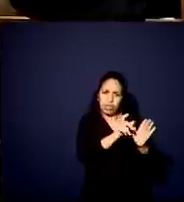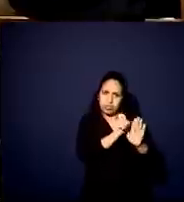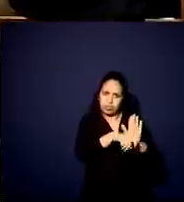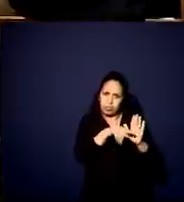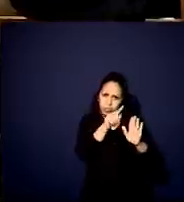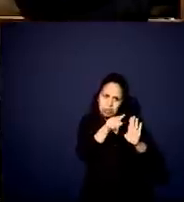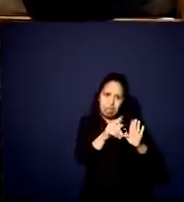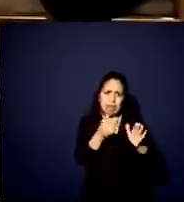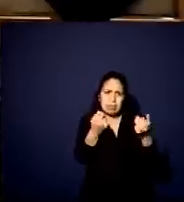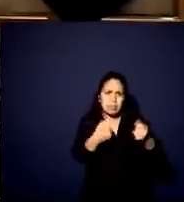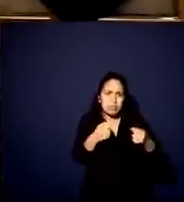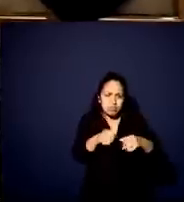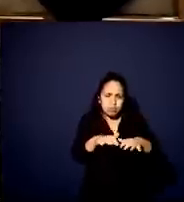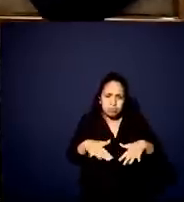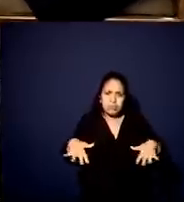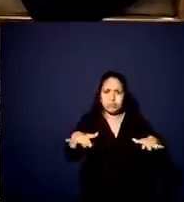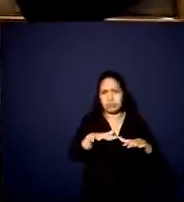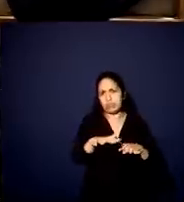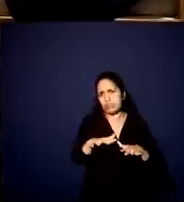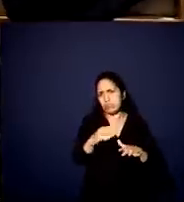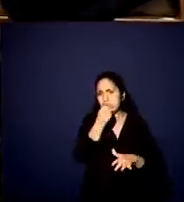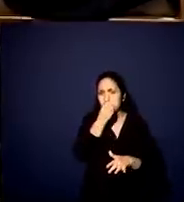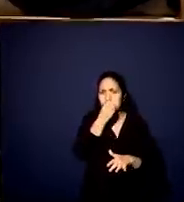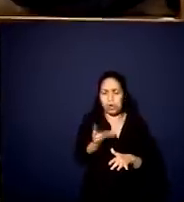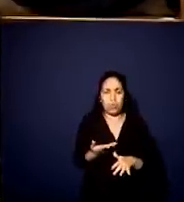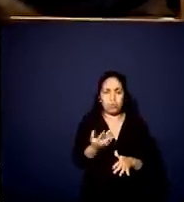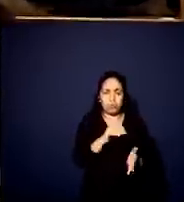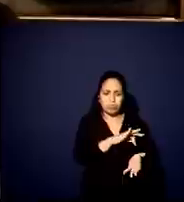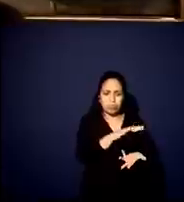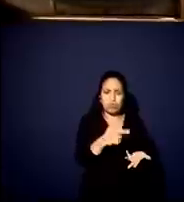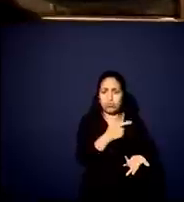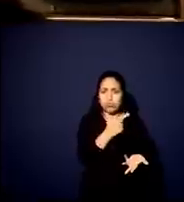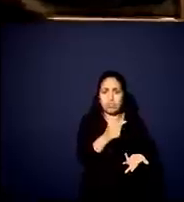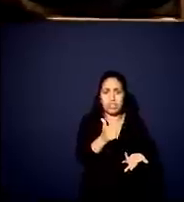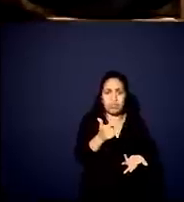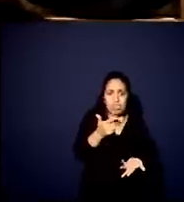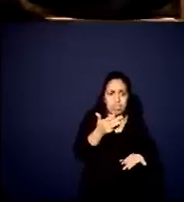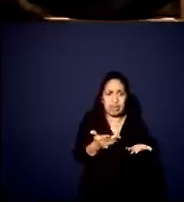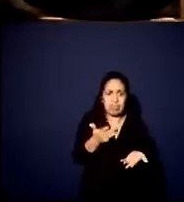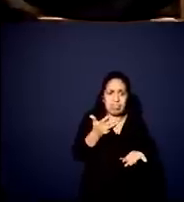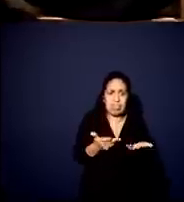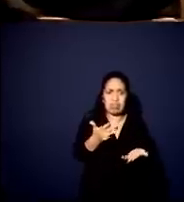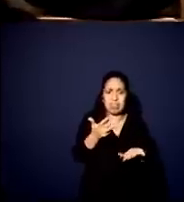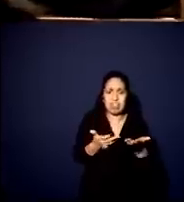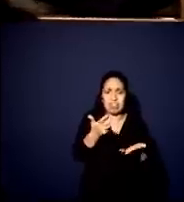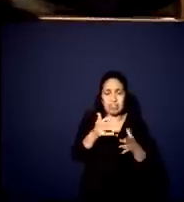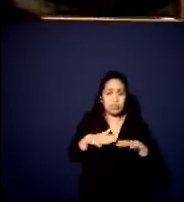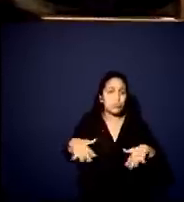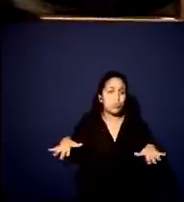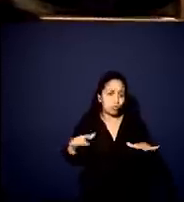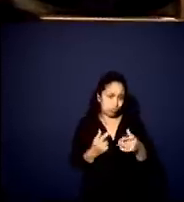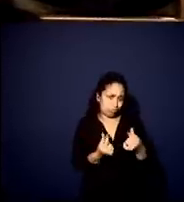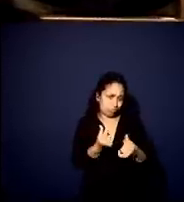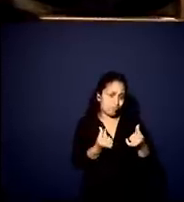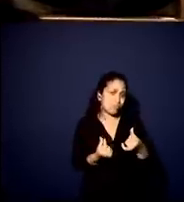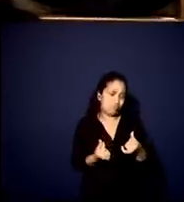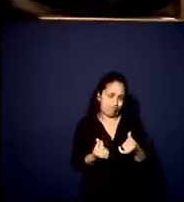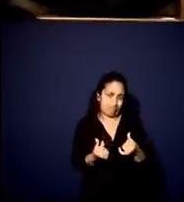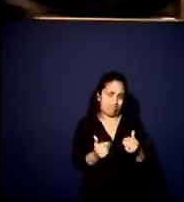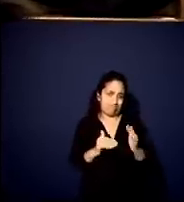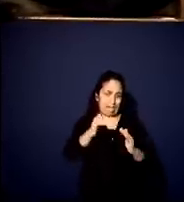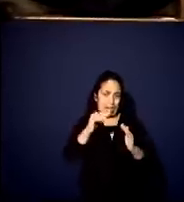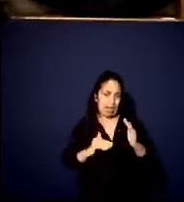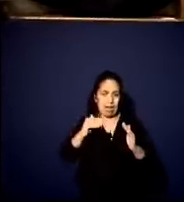econômico saudável, coisa que nós não temos hoje no mundo. Existe uma instabilidade econômica no planeta como um todo. Então, eu não